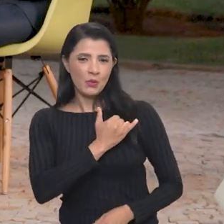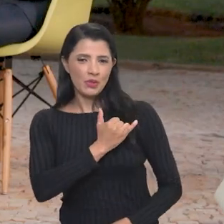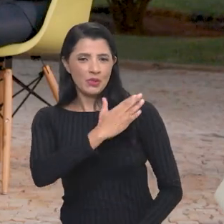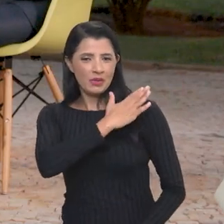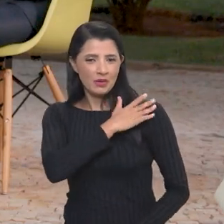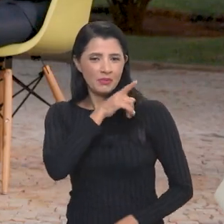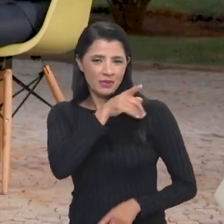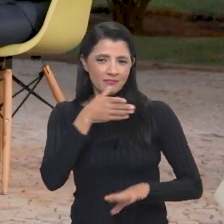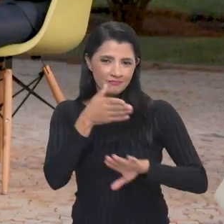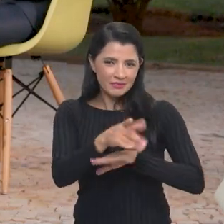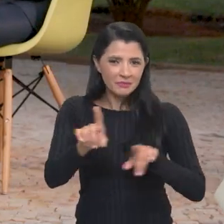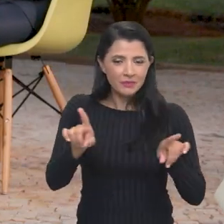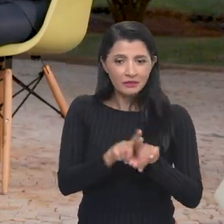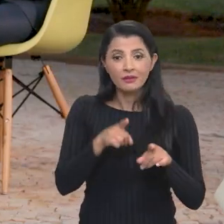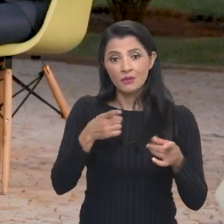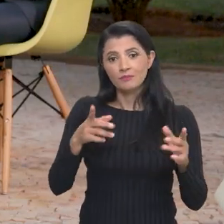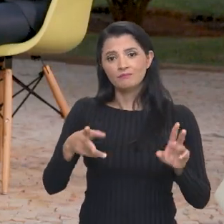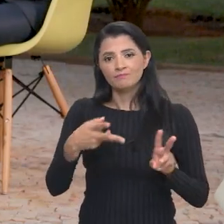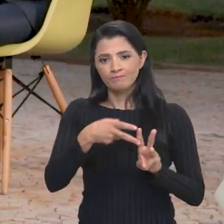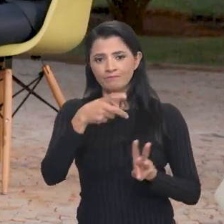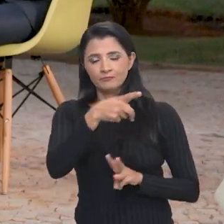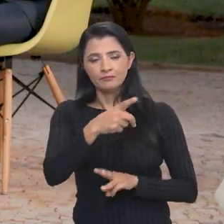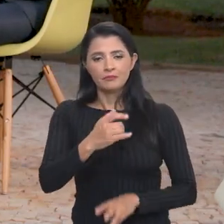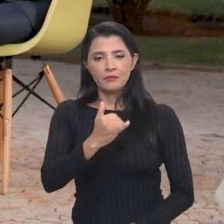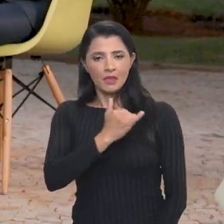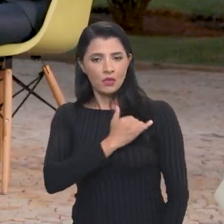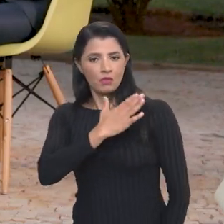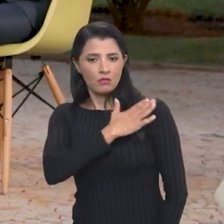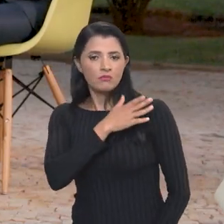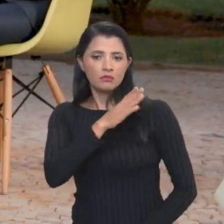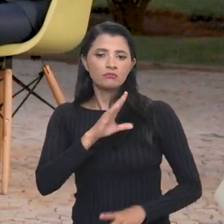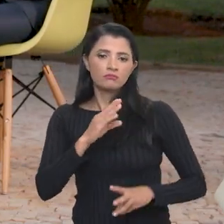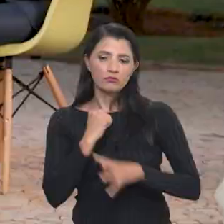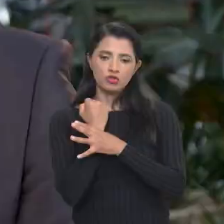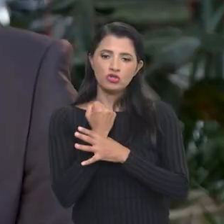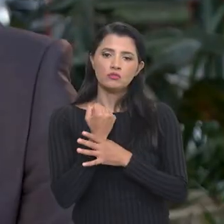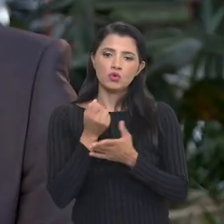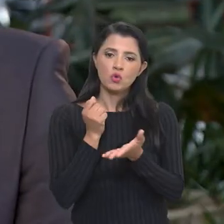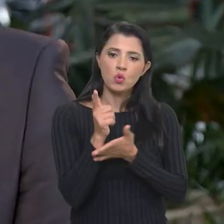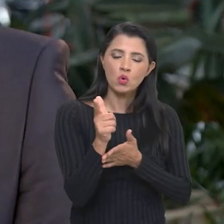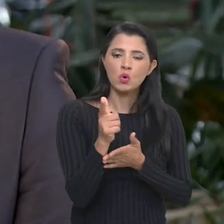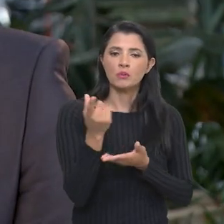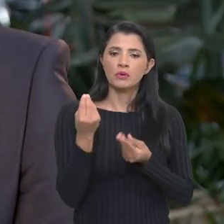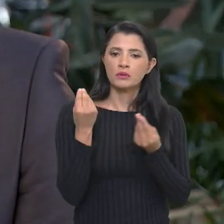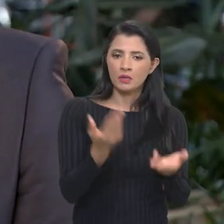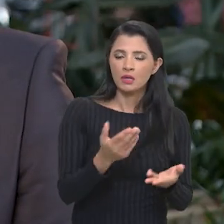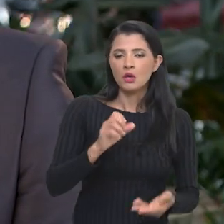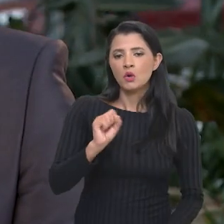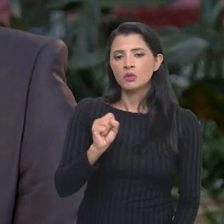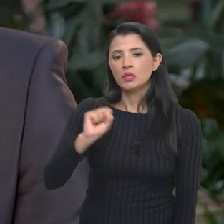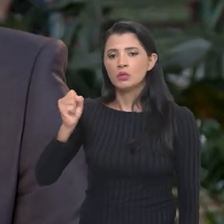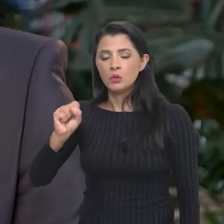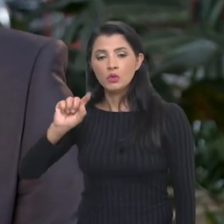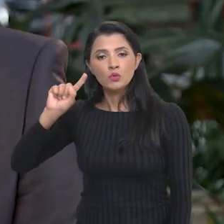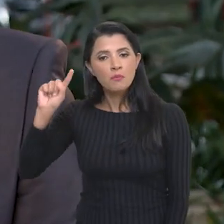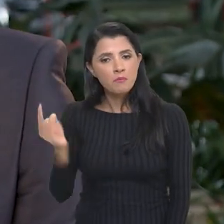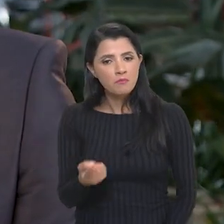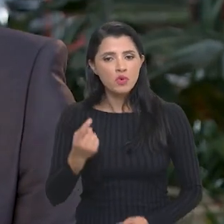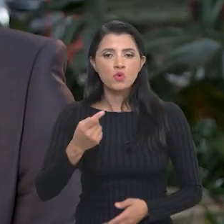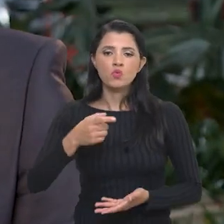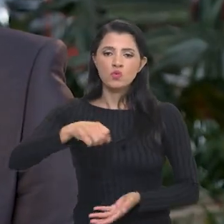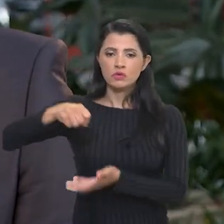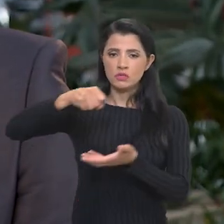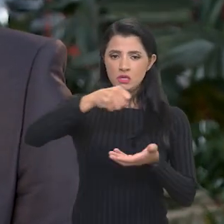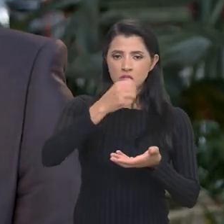Yanomamis também teve a presença. Somente para os Yanomamis nós já garantimos a compra e a entrega de 88